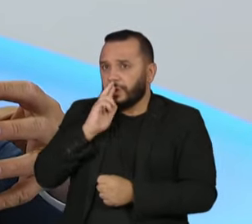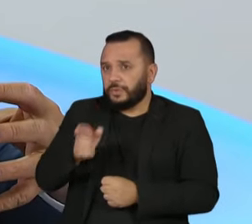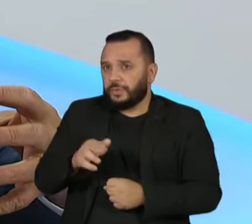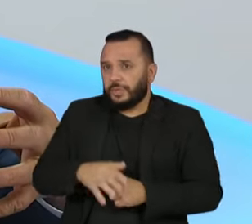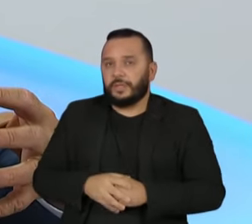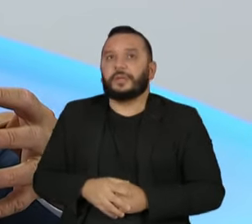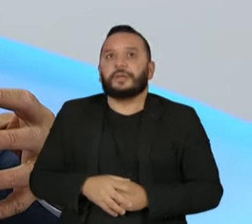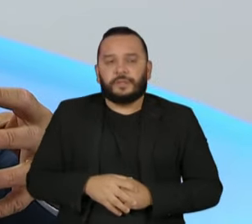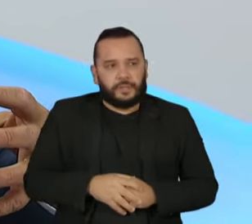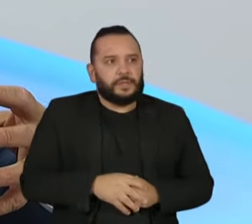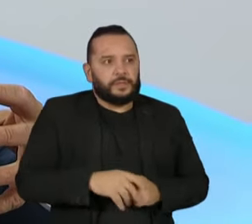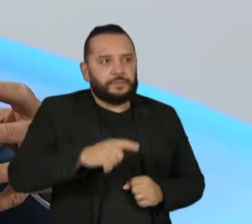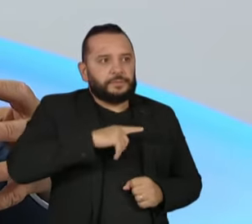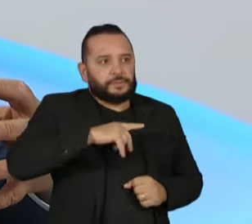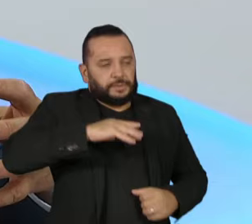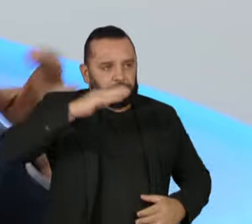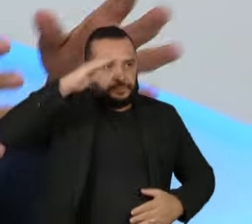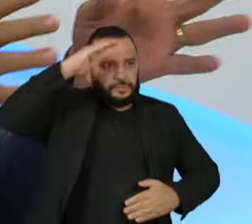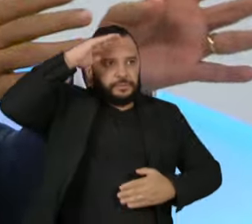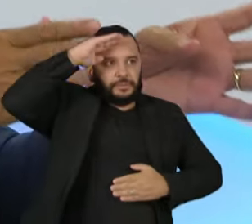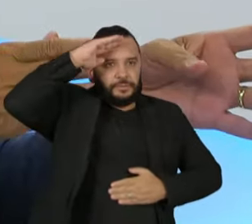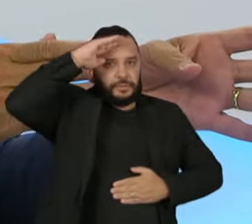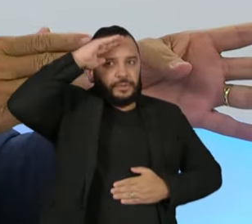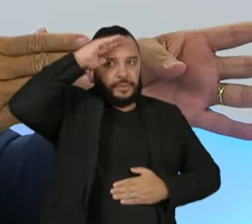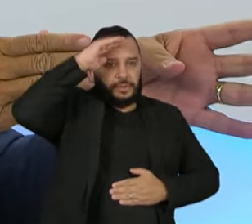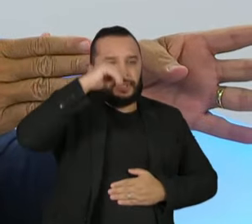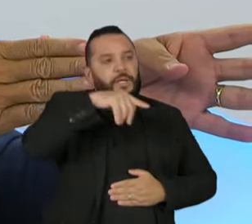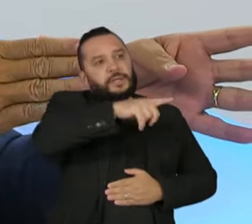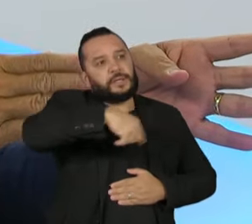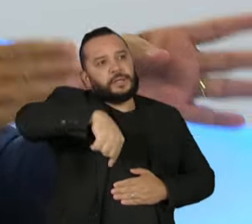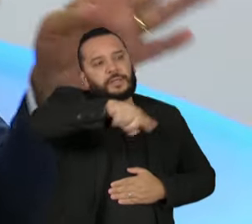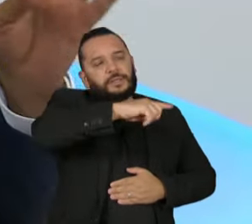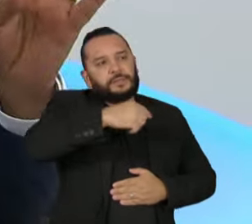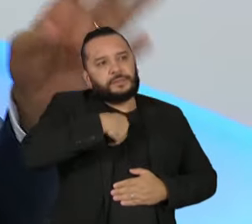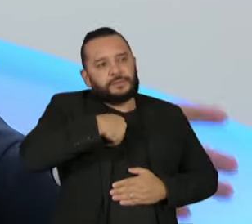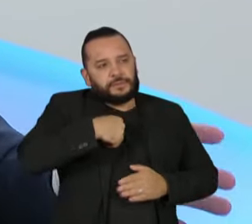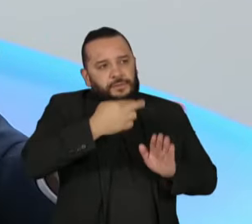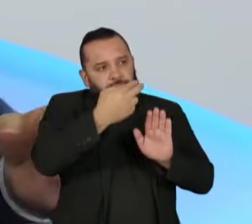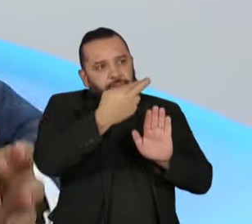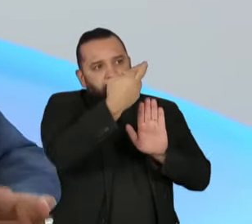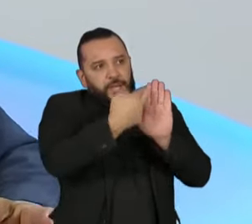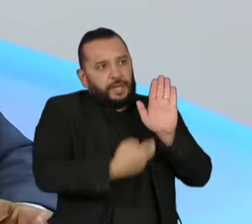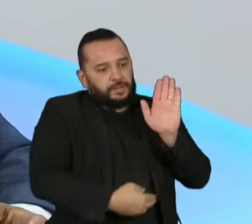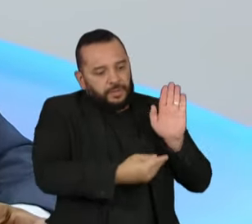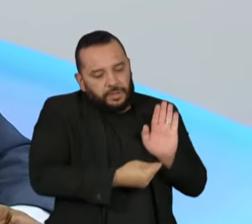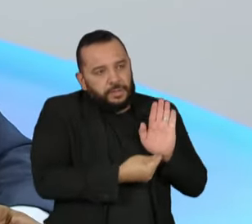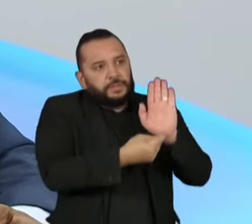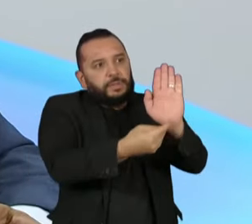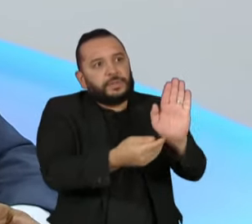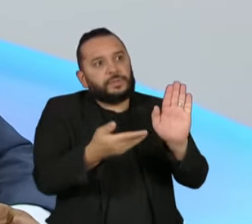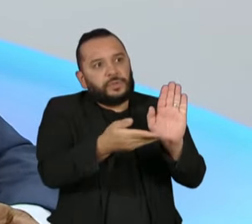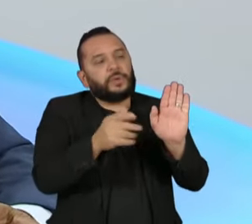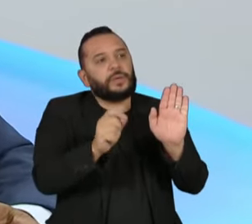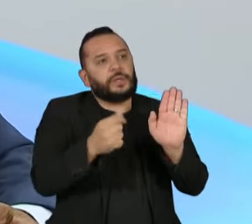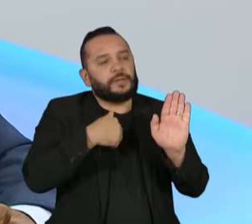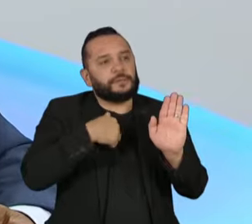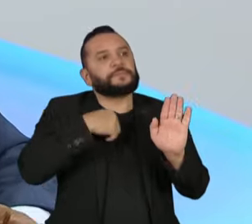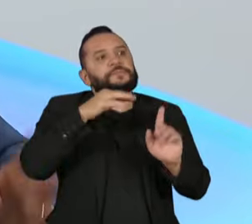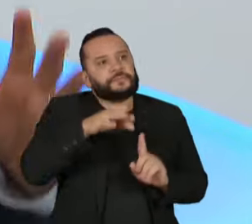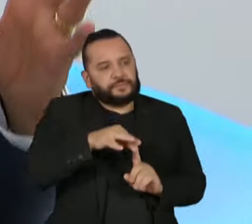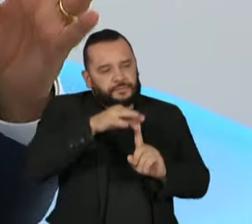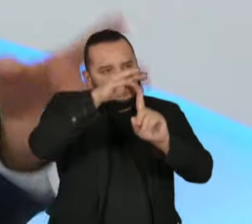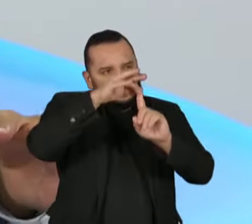nota das Forças Armadas, quando eles ali dizem da prioridade da